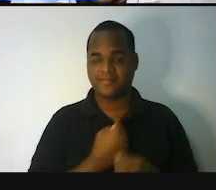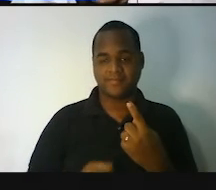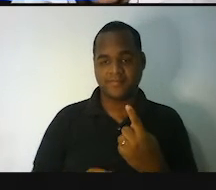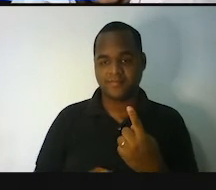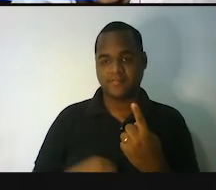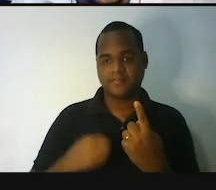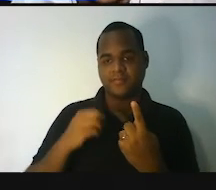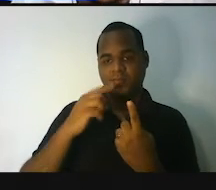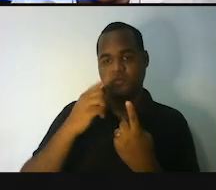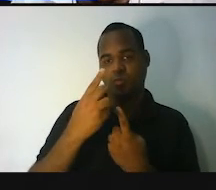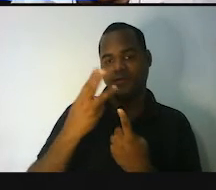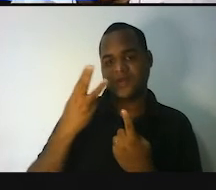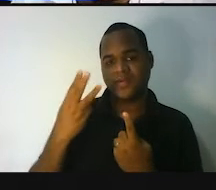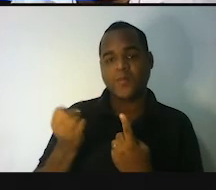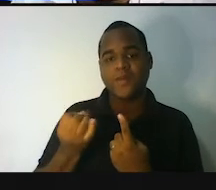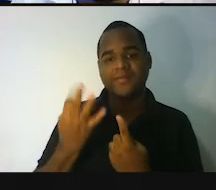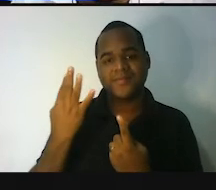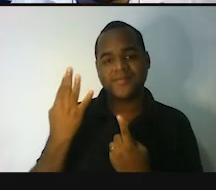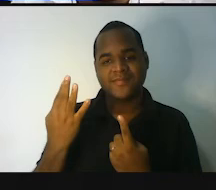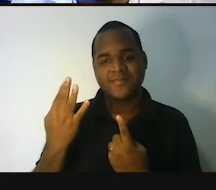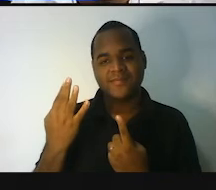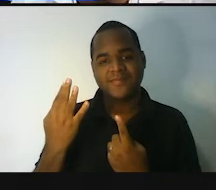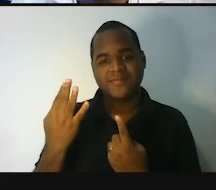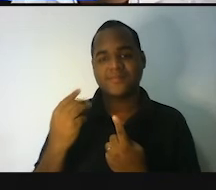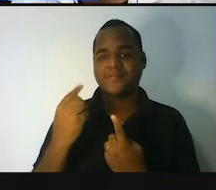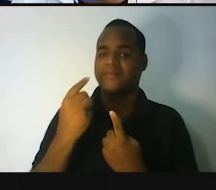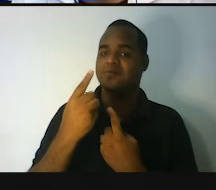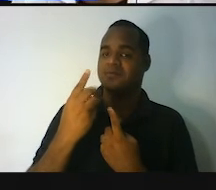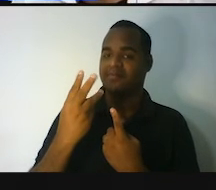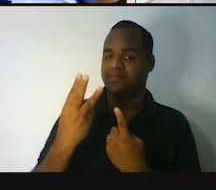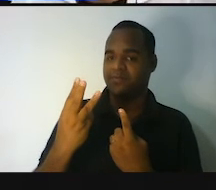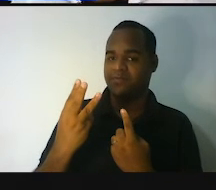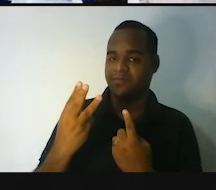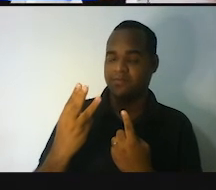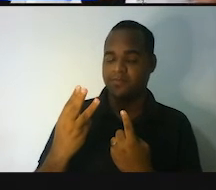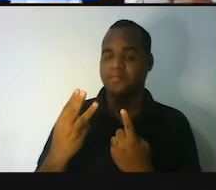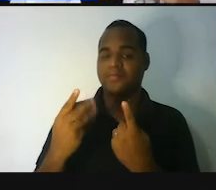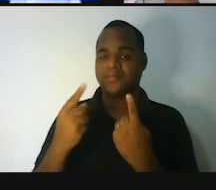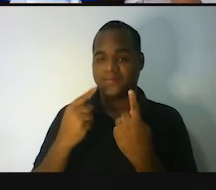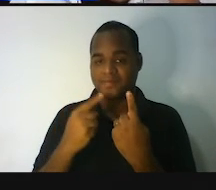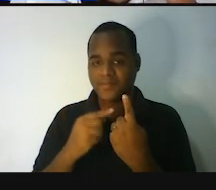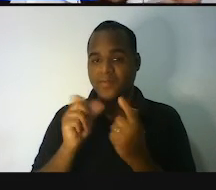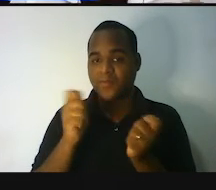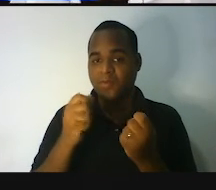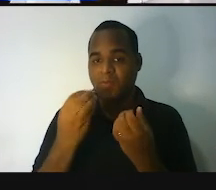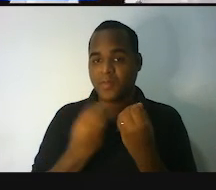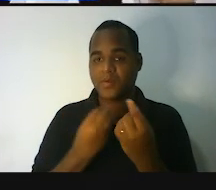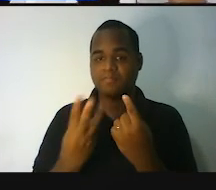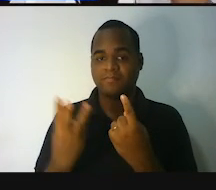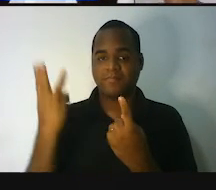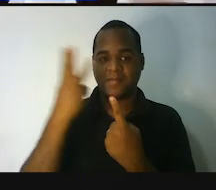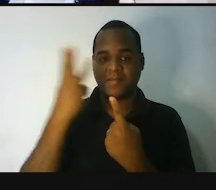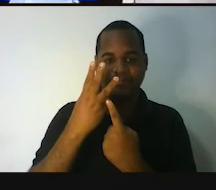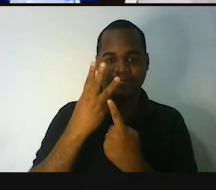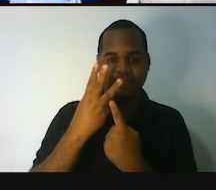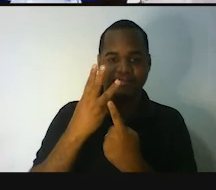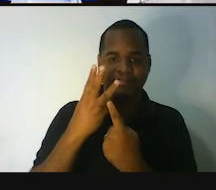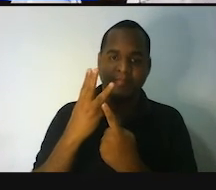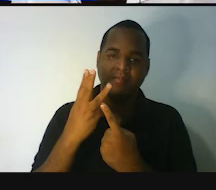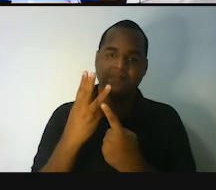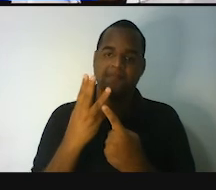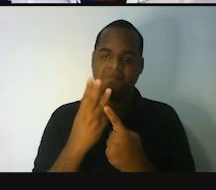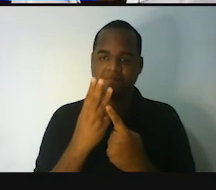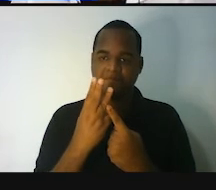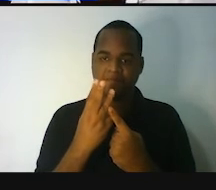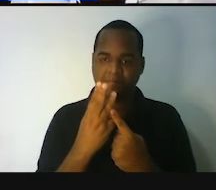E tem quantos números uns aqui? Tem um, dois, três. Tem três números uns. Esse três vai lá pra cima, ó.